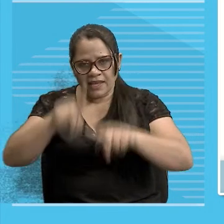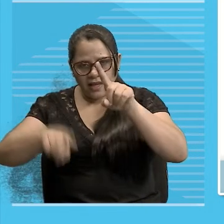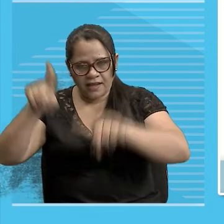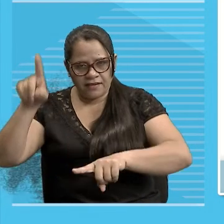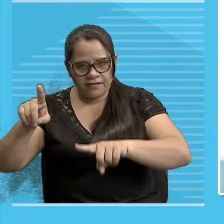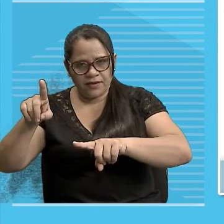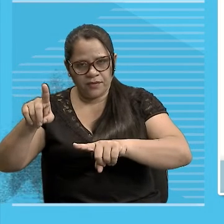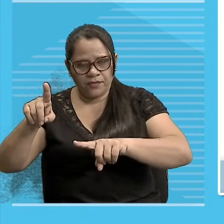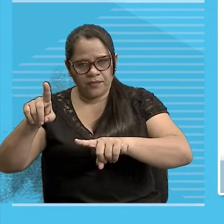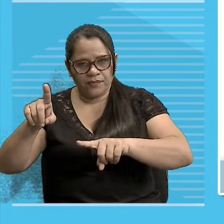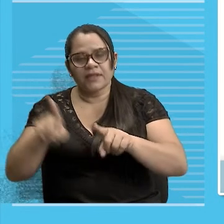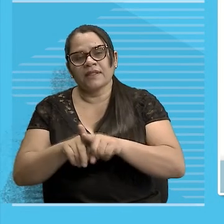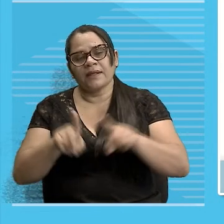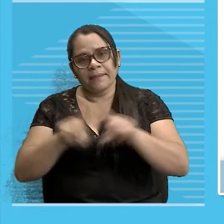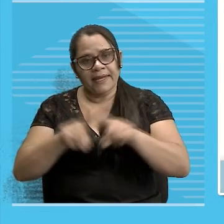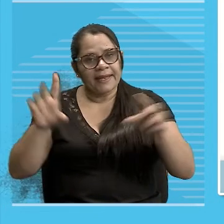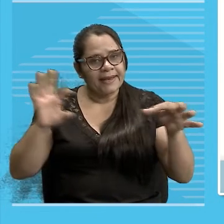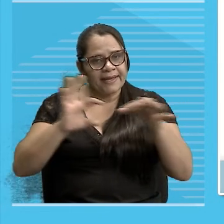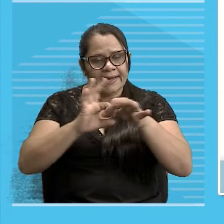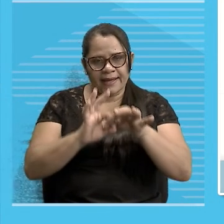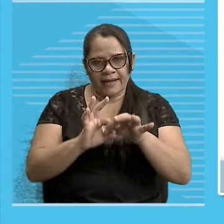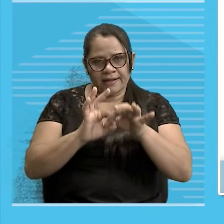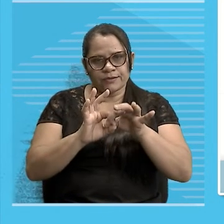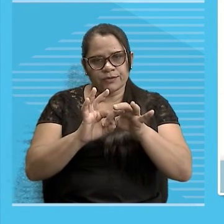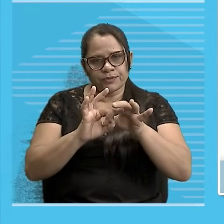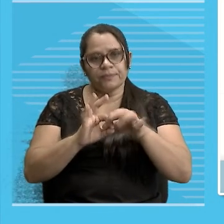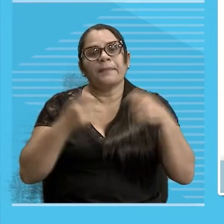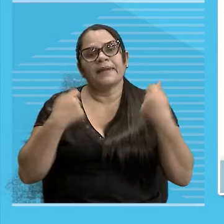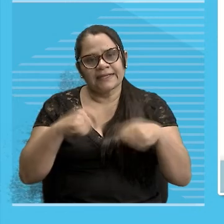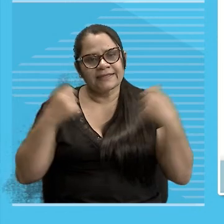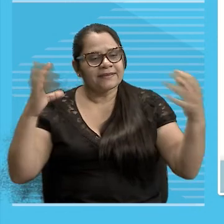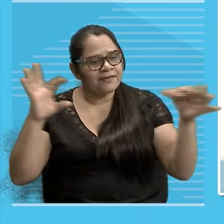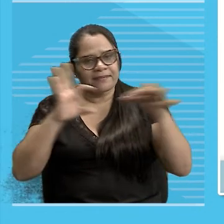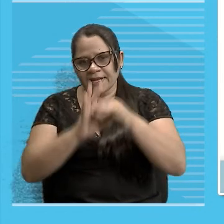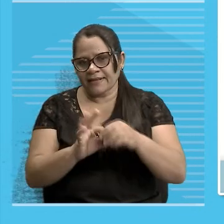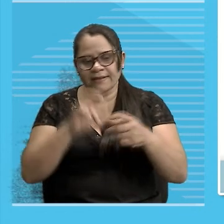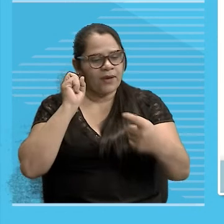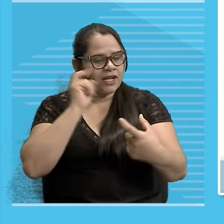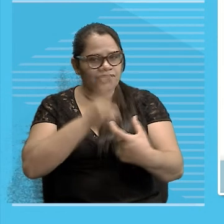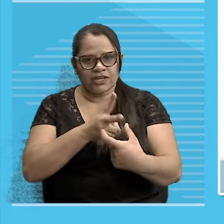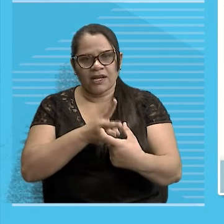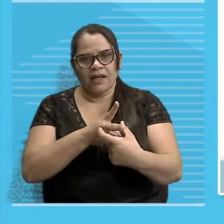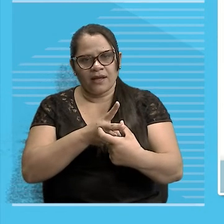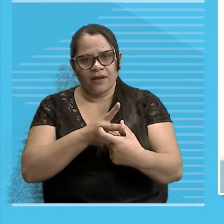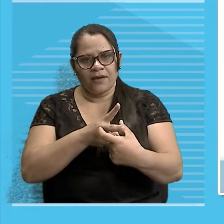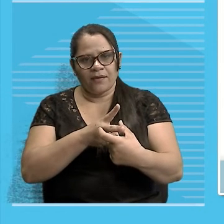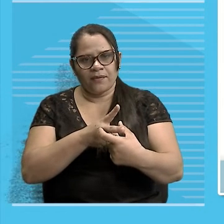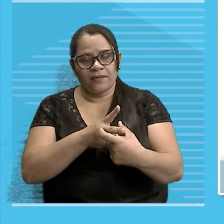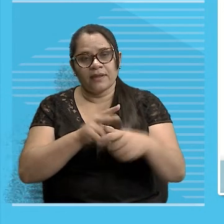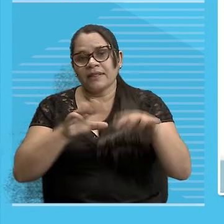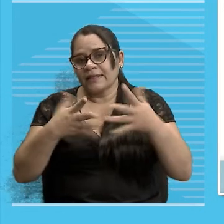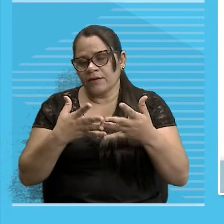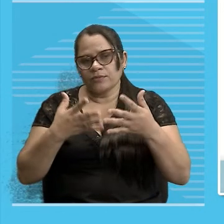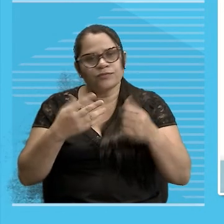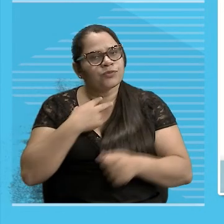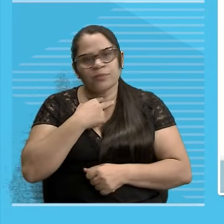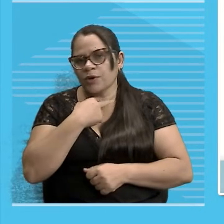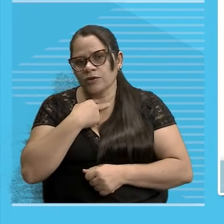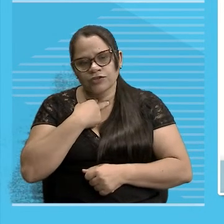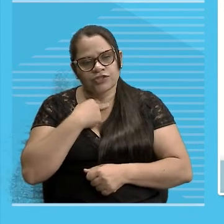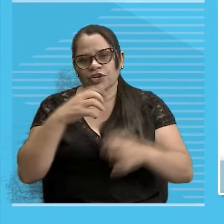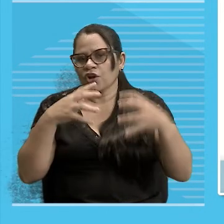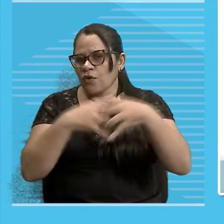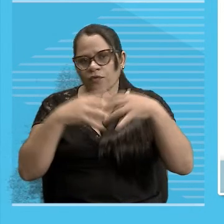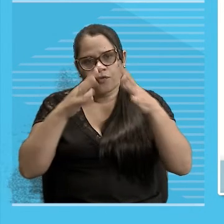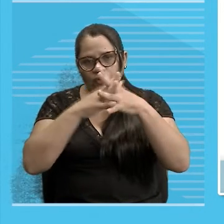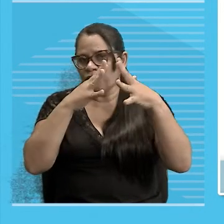é um elemento Preso Porque o sufixo Tem que vir preso A um radical Então por isso A gente não pode Confundir radical Com o sufixo